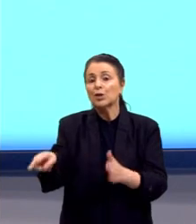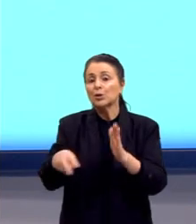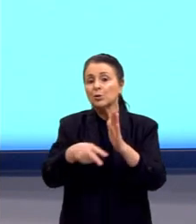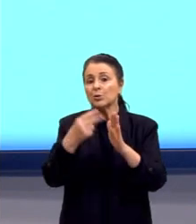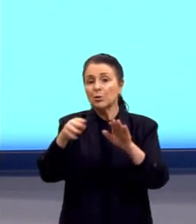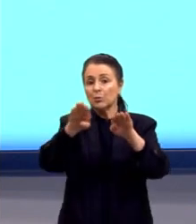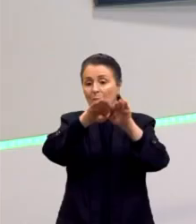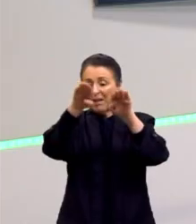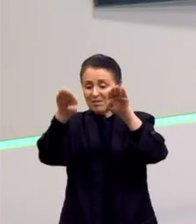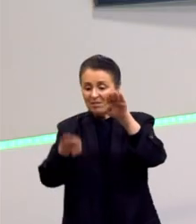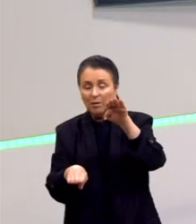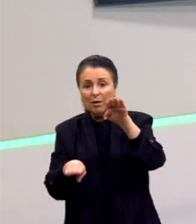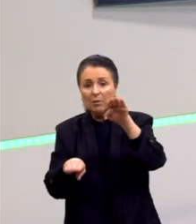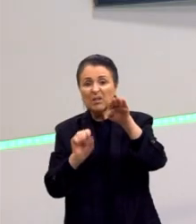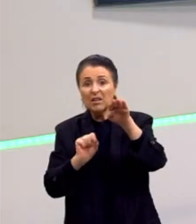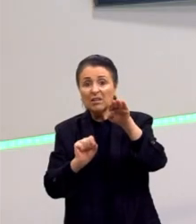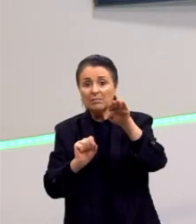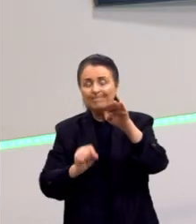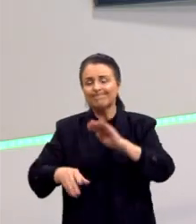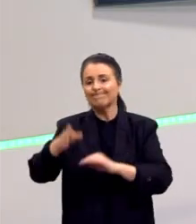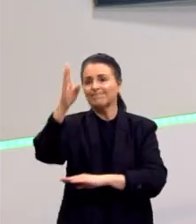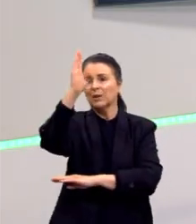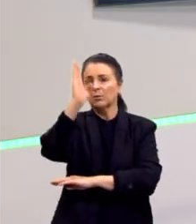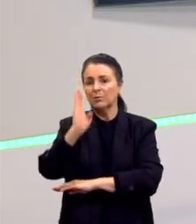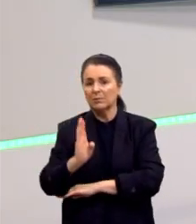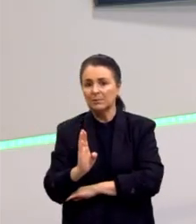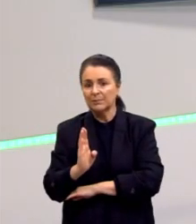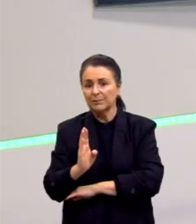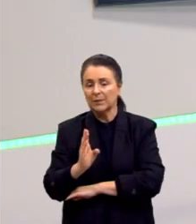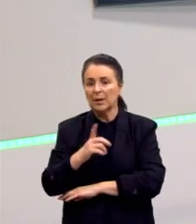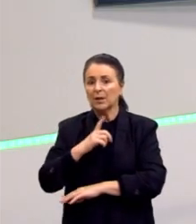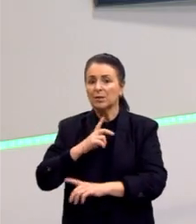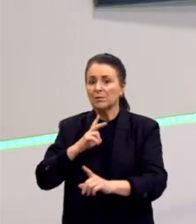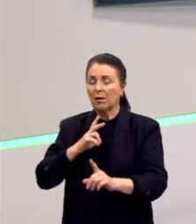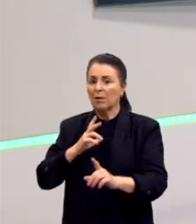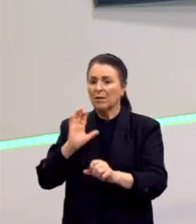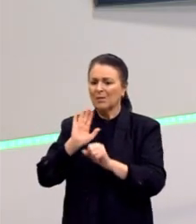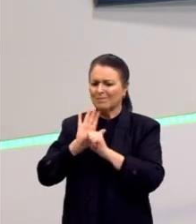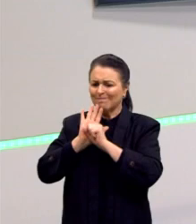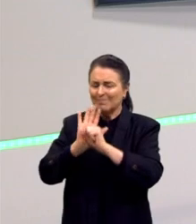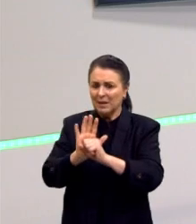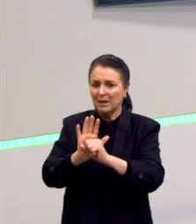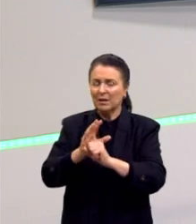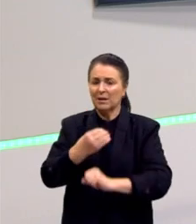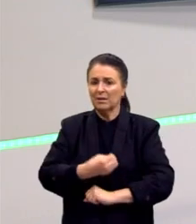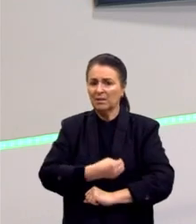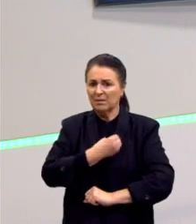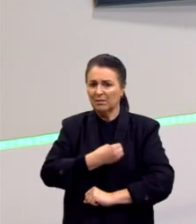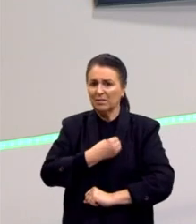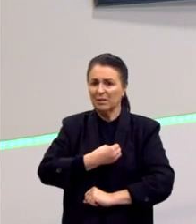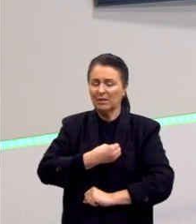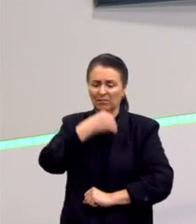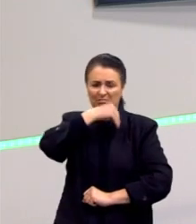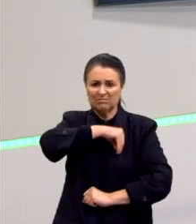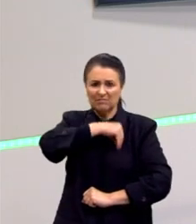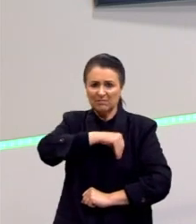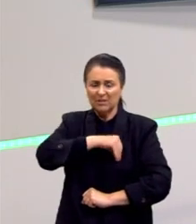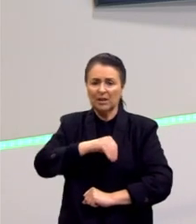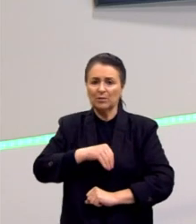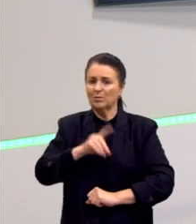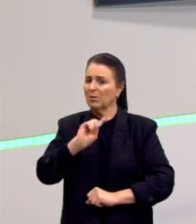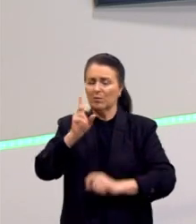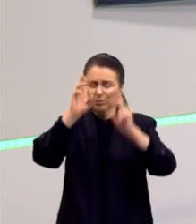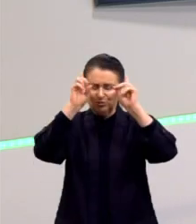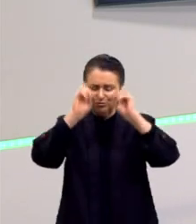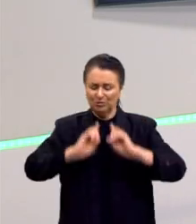é o Brasil. Então, isso impacta na expectativa de vida, na renda, na educação. Isso não é dignidade